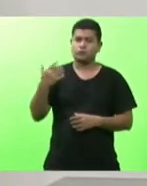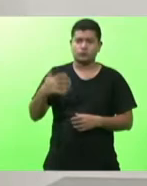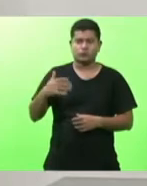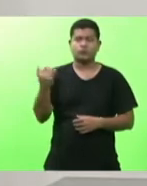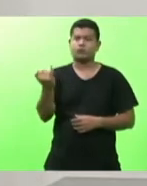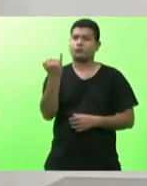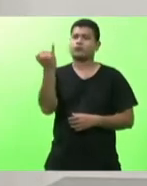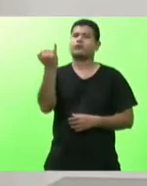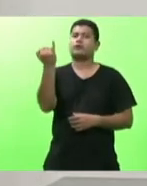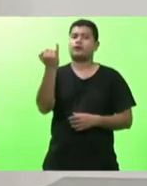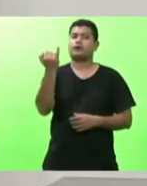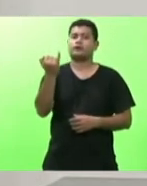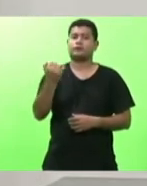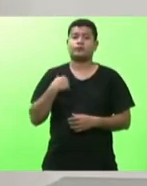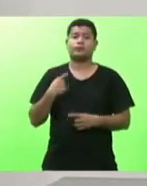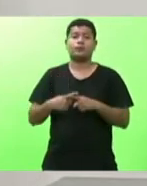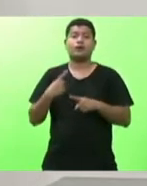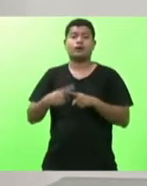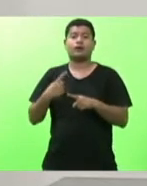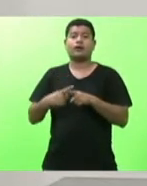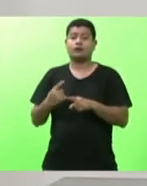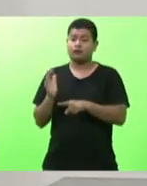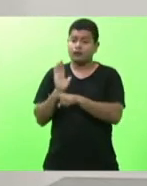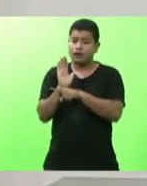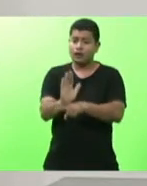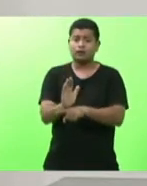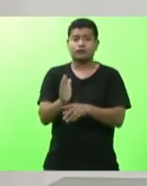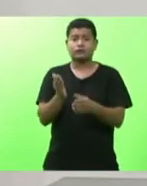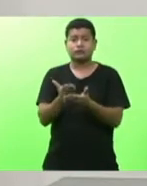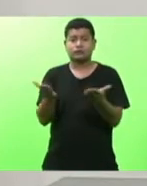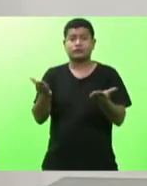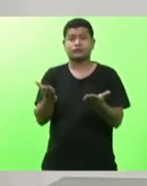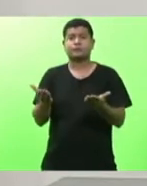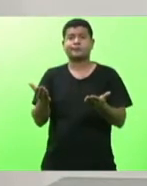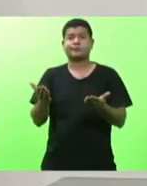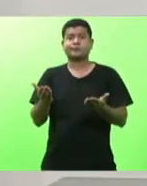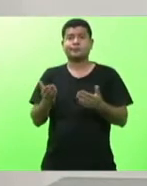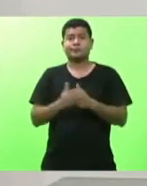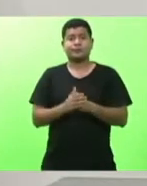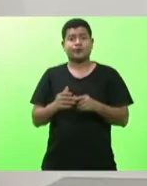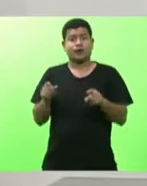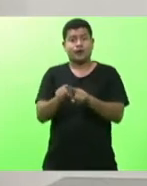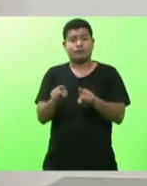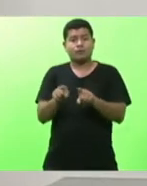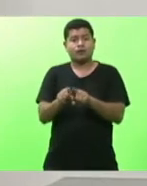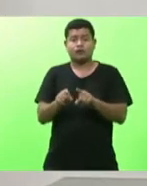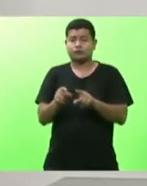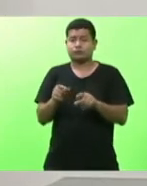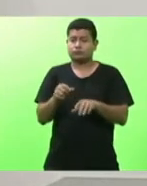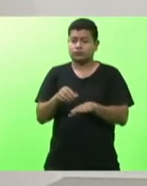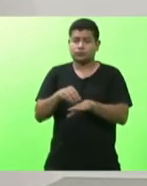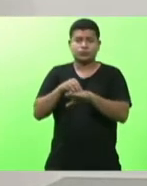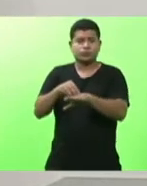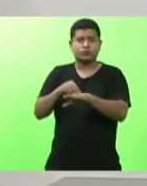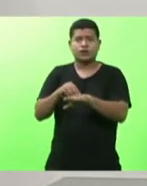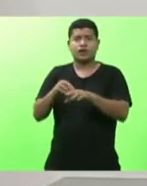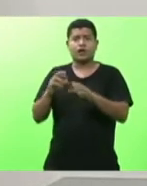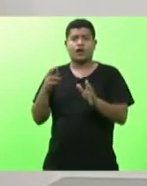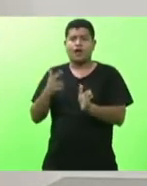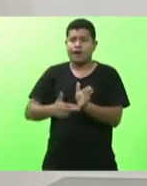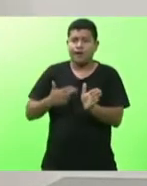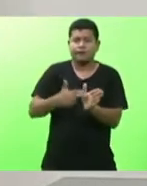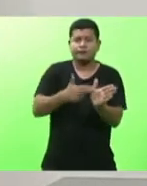vai contemplar o transporte de pessoas de bens dos subsistemas federais rodoviários ferroviários